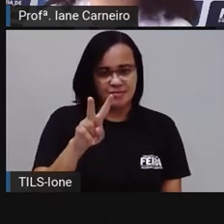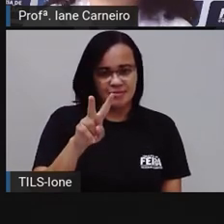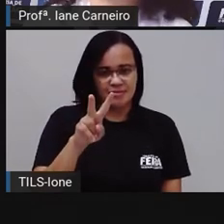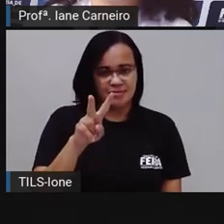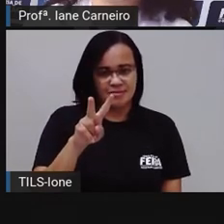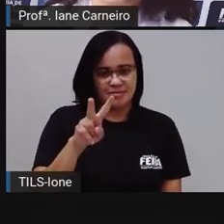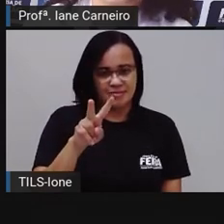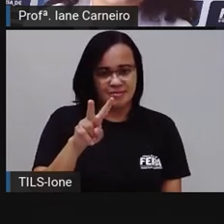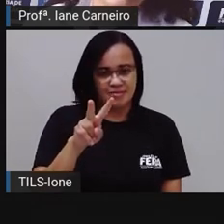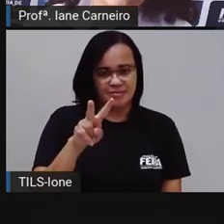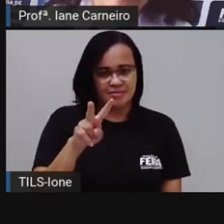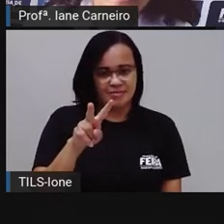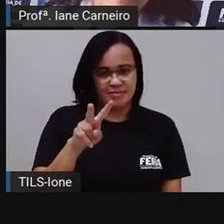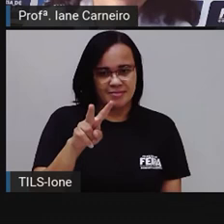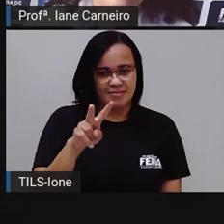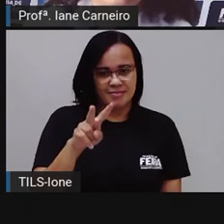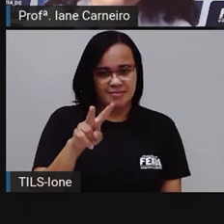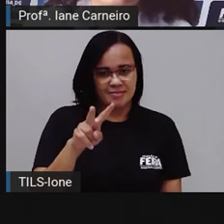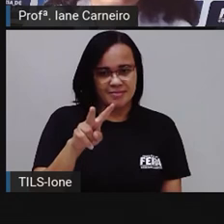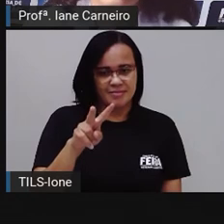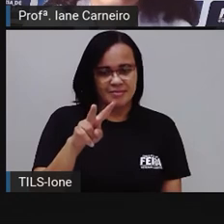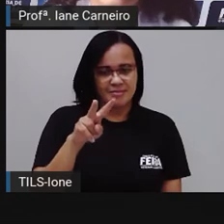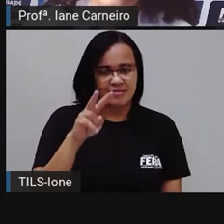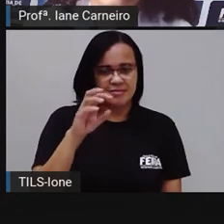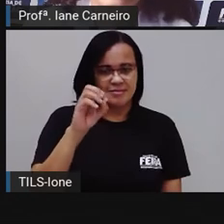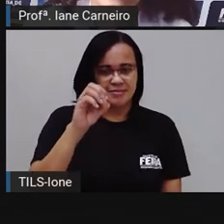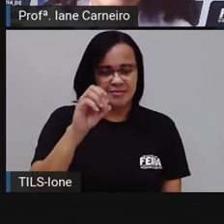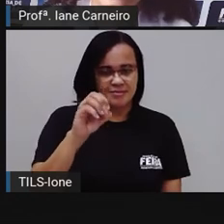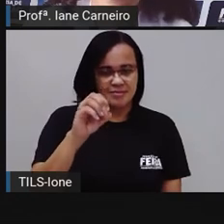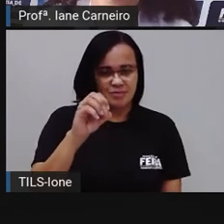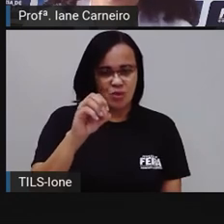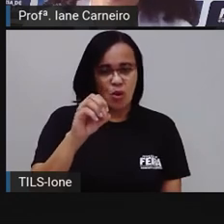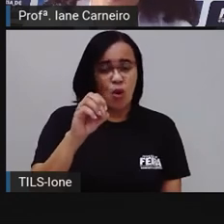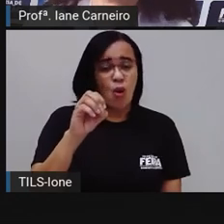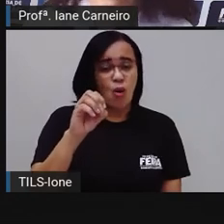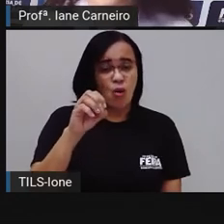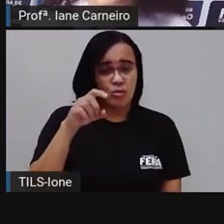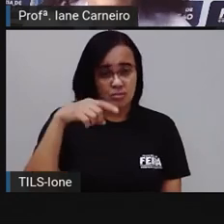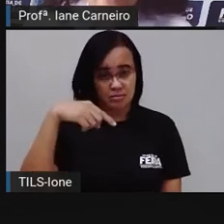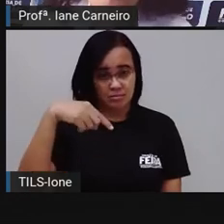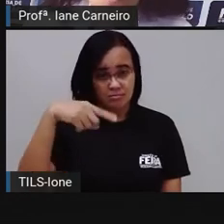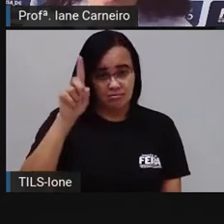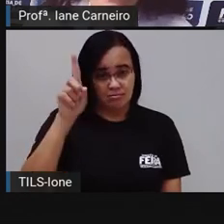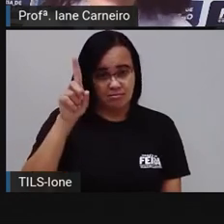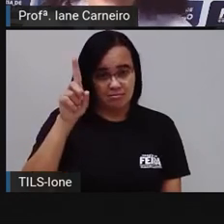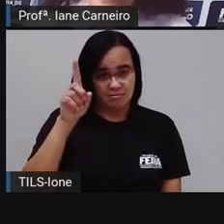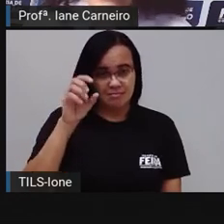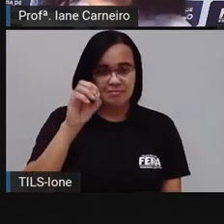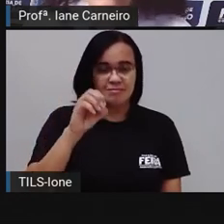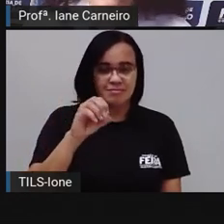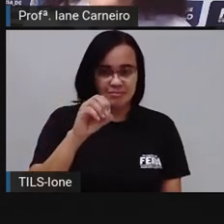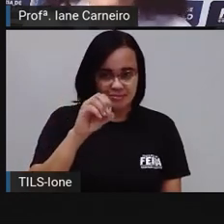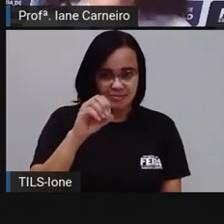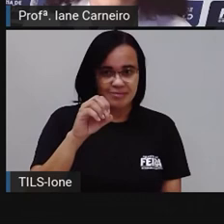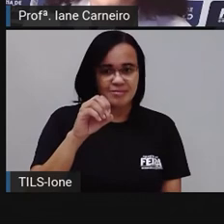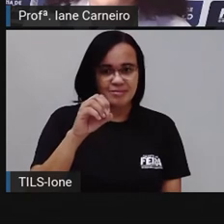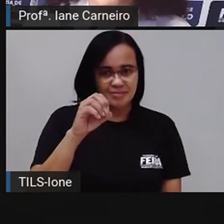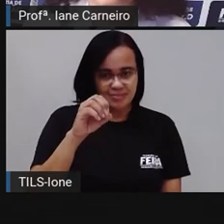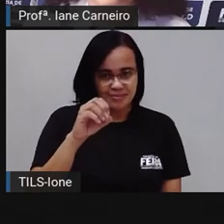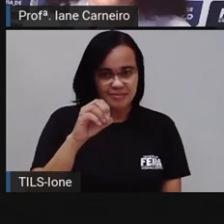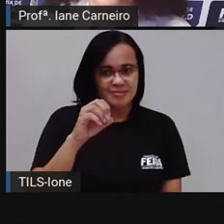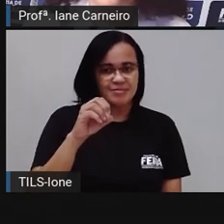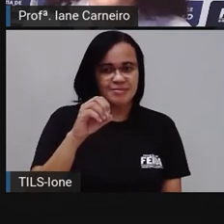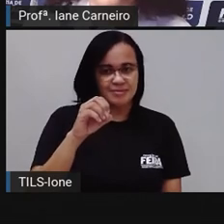Aí a prova vai botar a letra V e a letra O. Mas não é o O sem acento, não. O O com